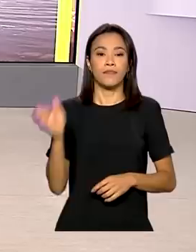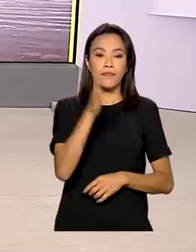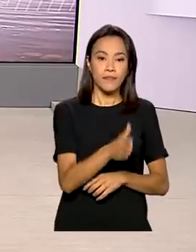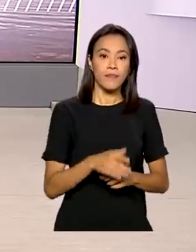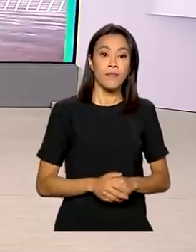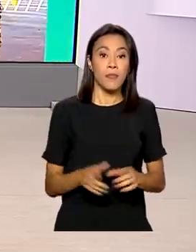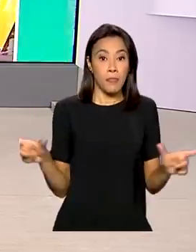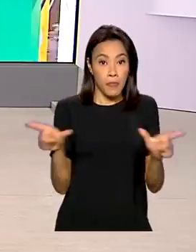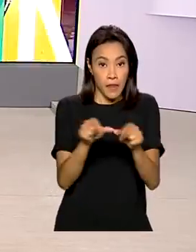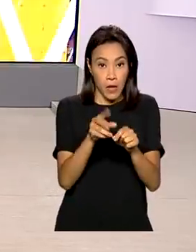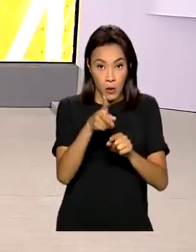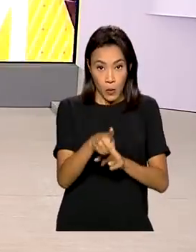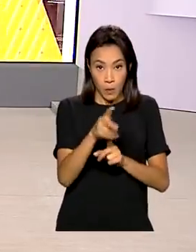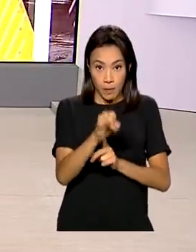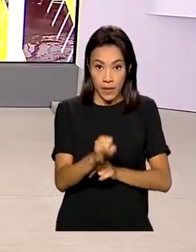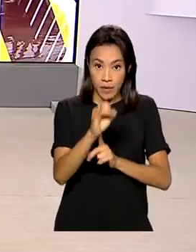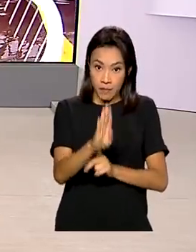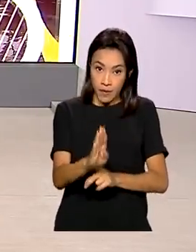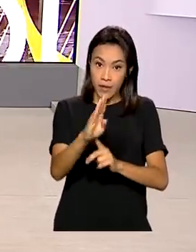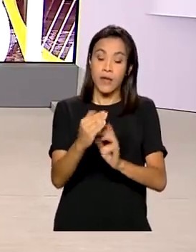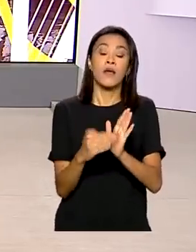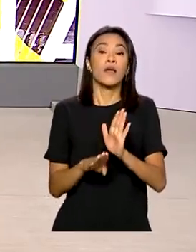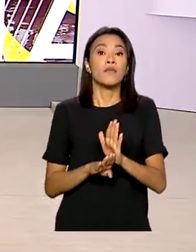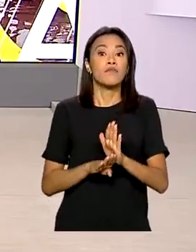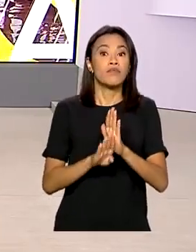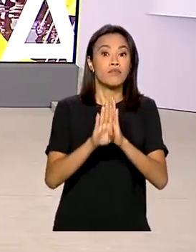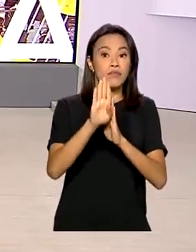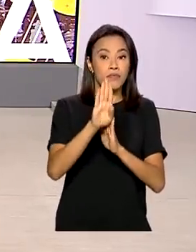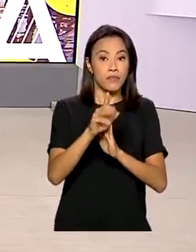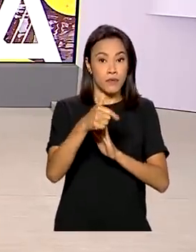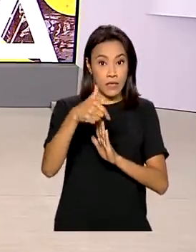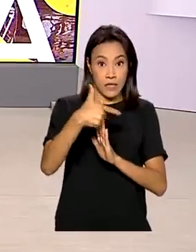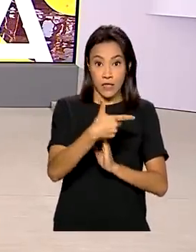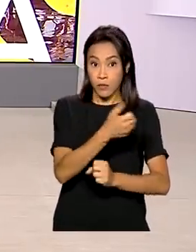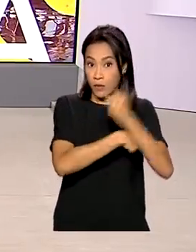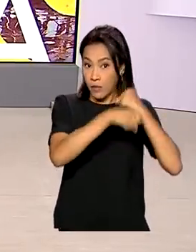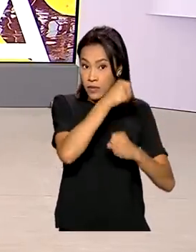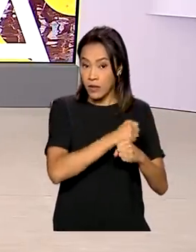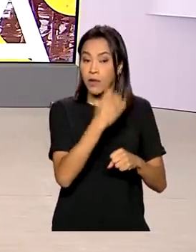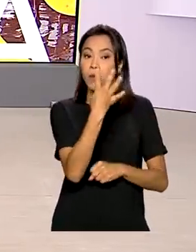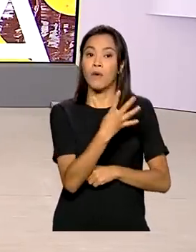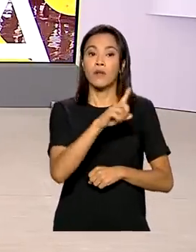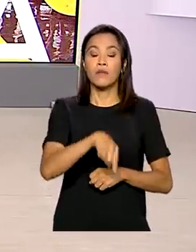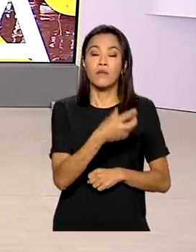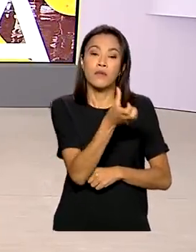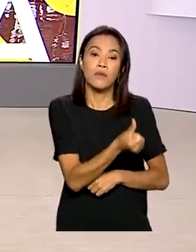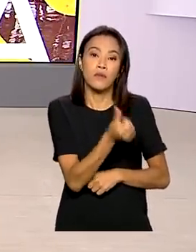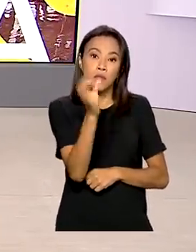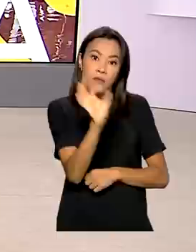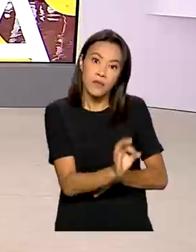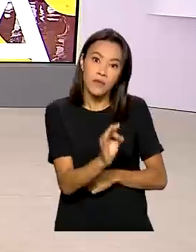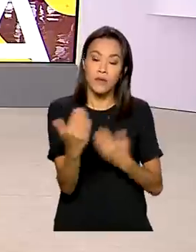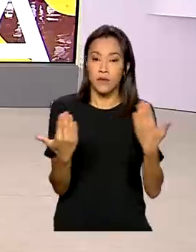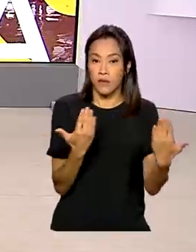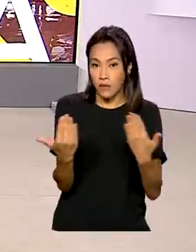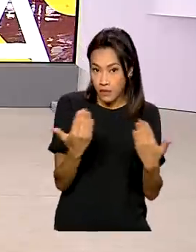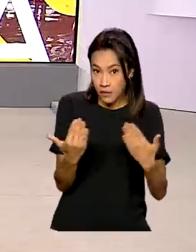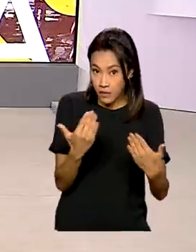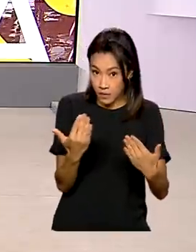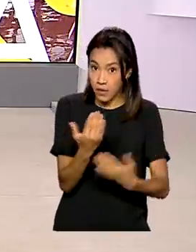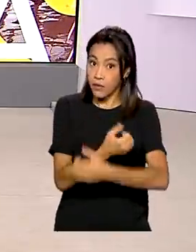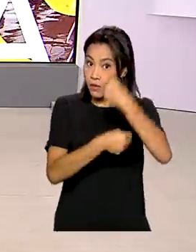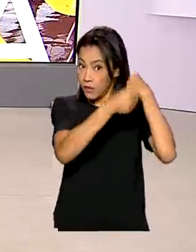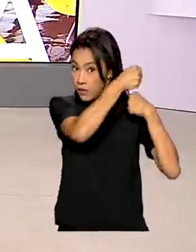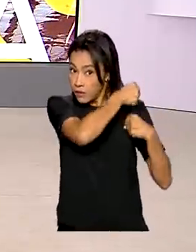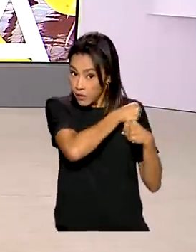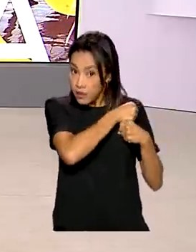interno bruto cresceu em 2021 4,6% em relação ao ano anterior e fechou